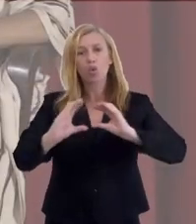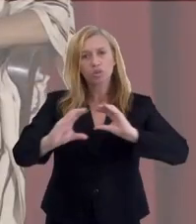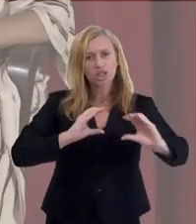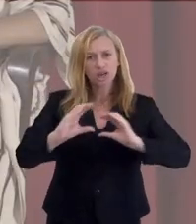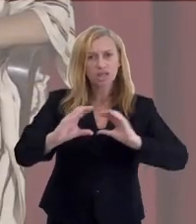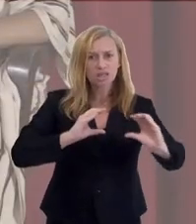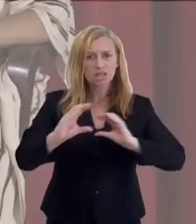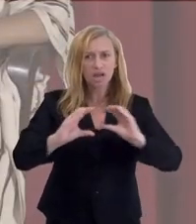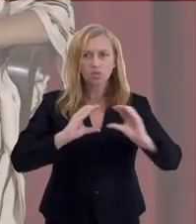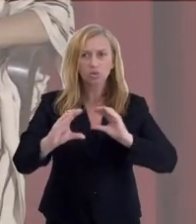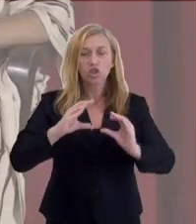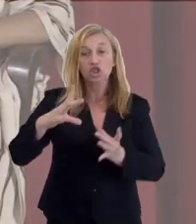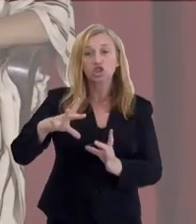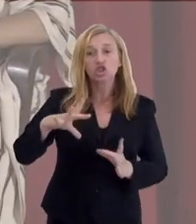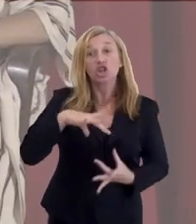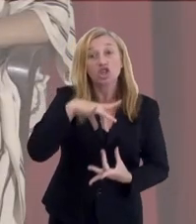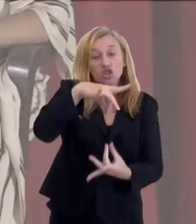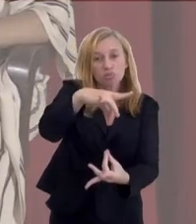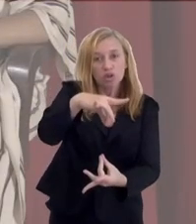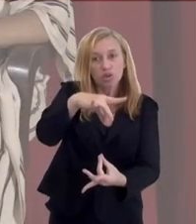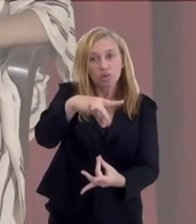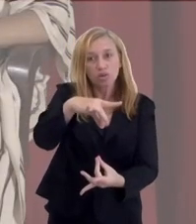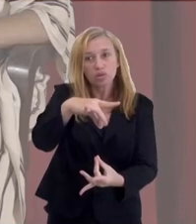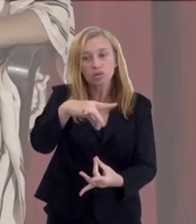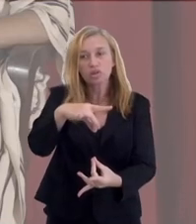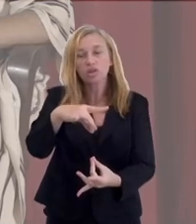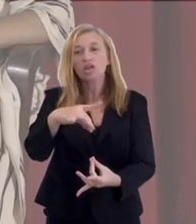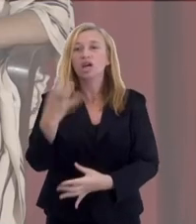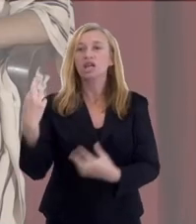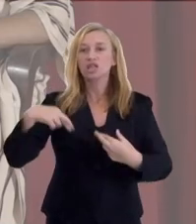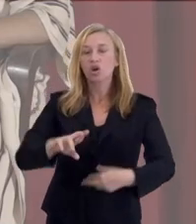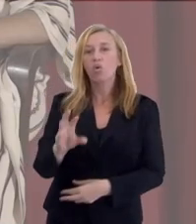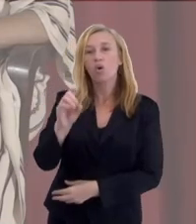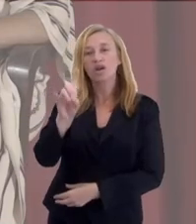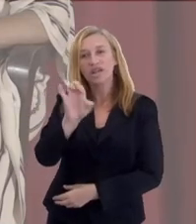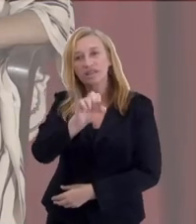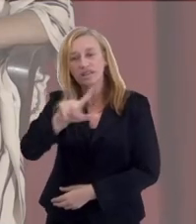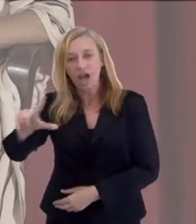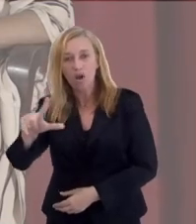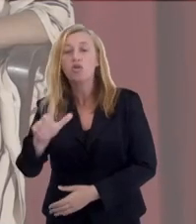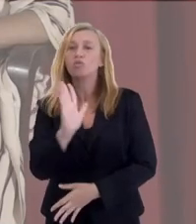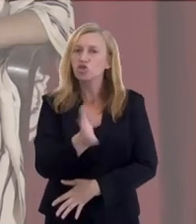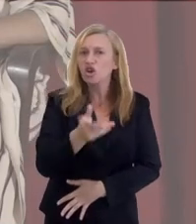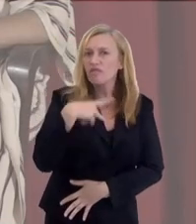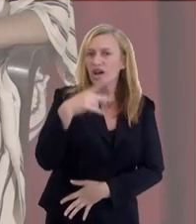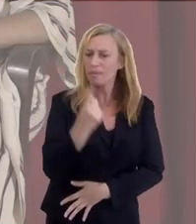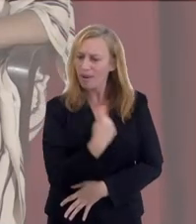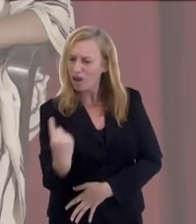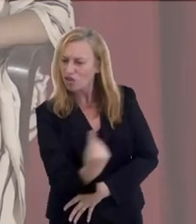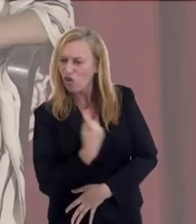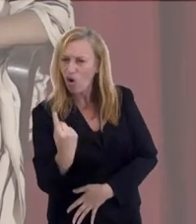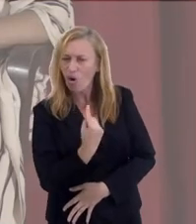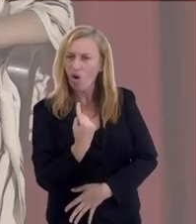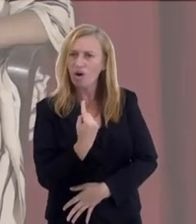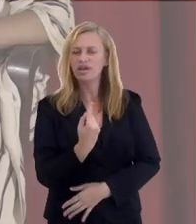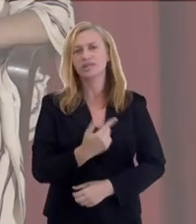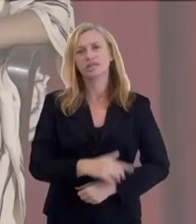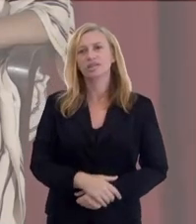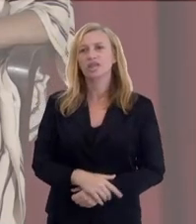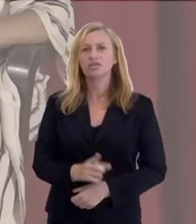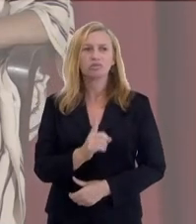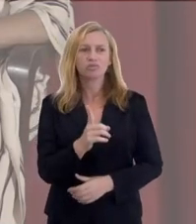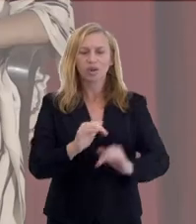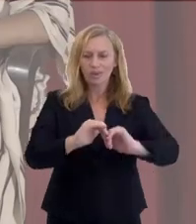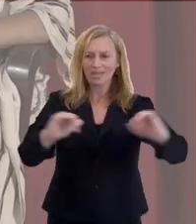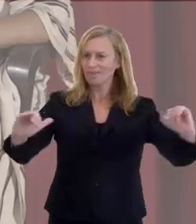temos comunicações de espíritos de religiões orientais, porque, como eu disse,